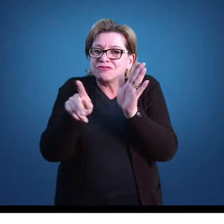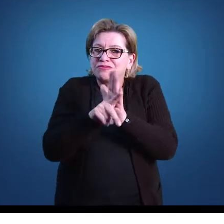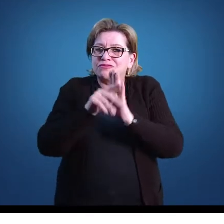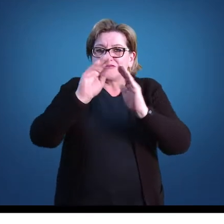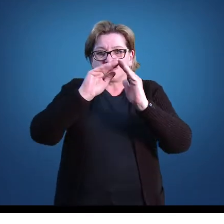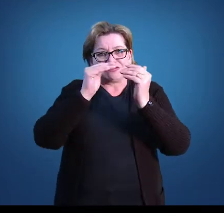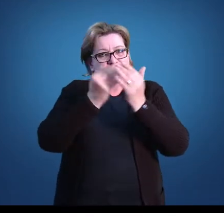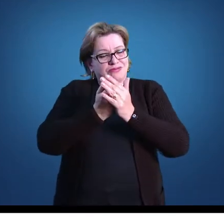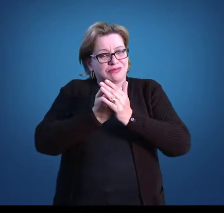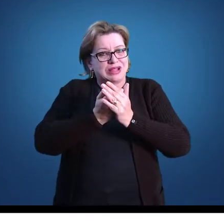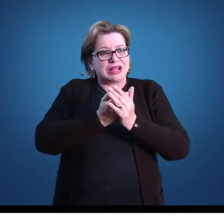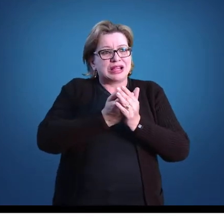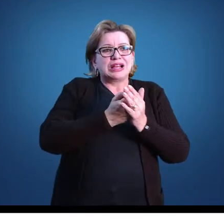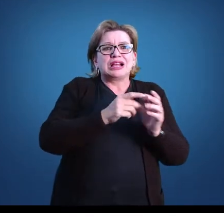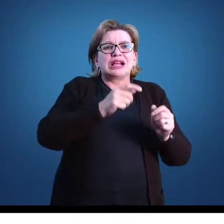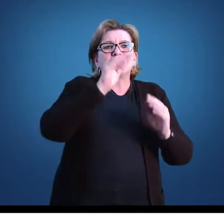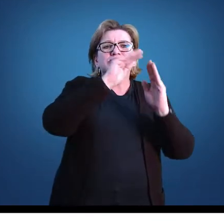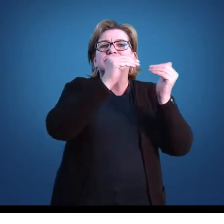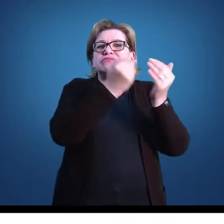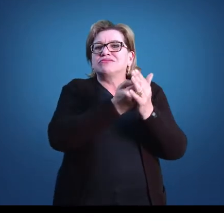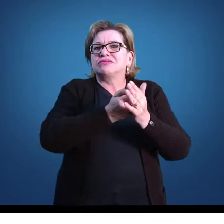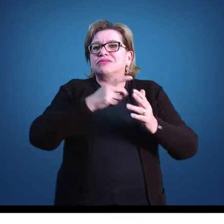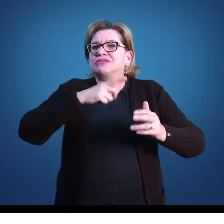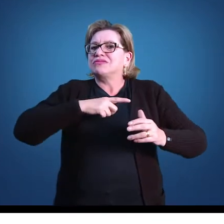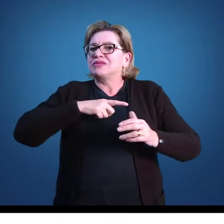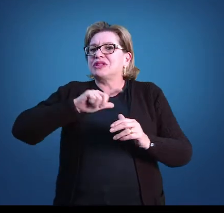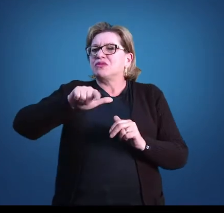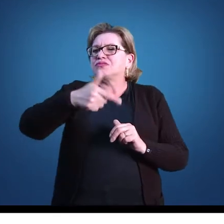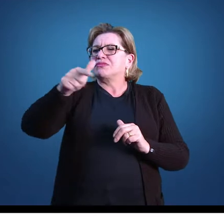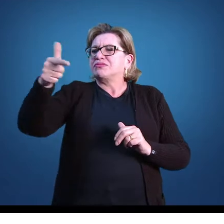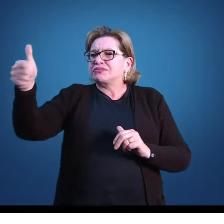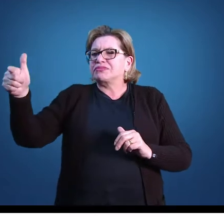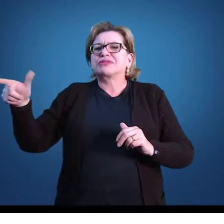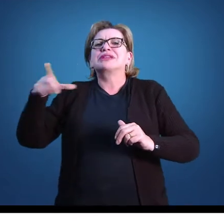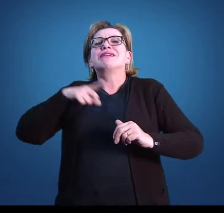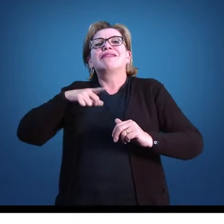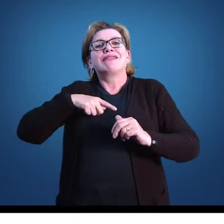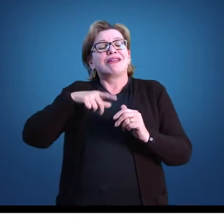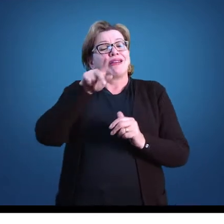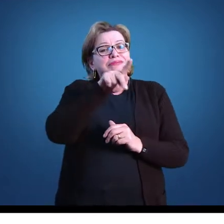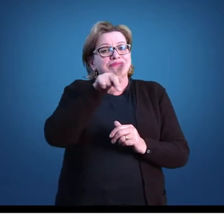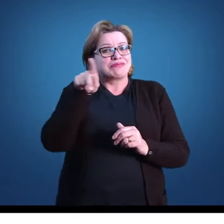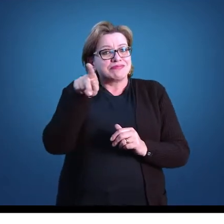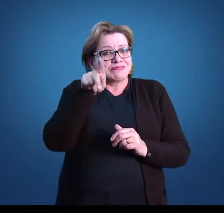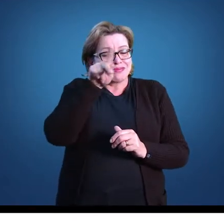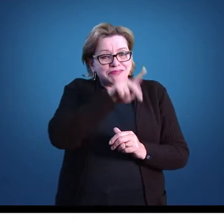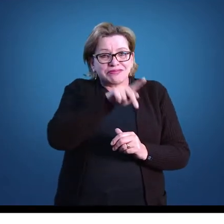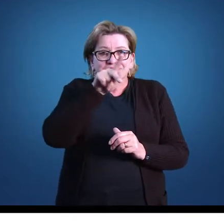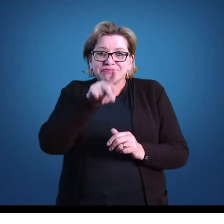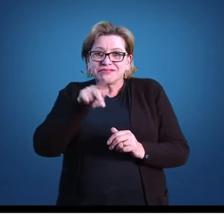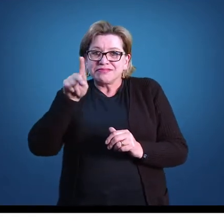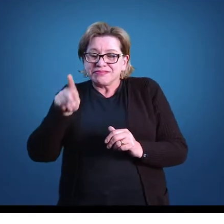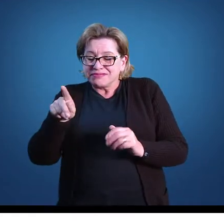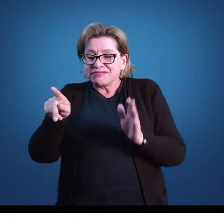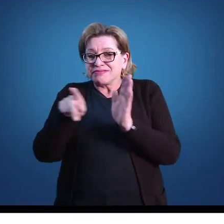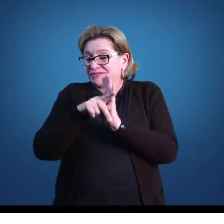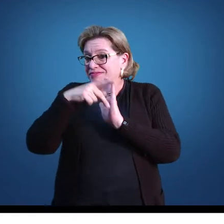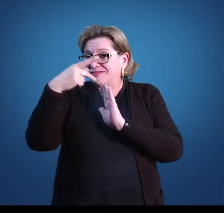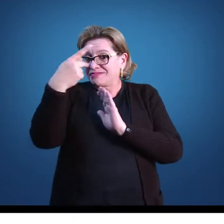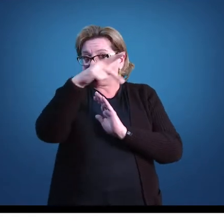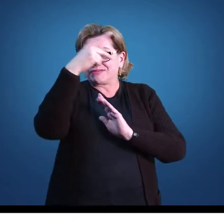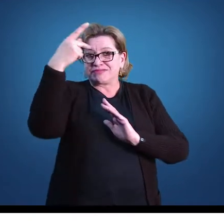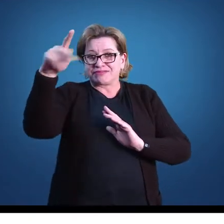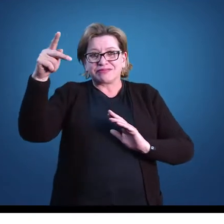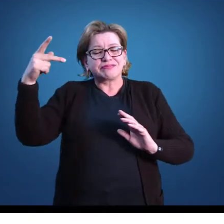possui o seu projeto político pedagógico. As diretrizes curriculares aqui do estado do Paraná, ele é um documento norteador